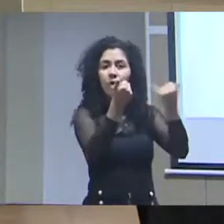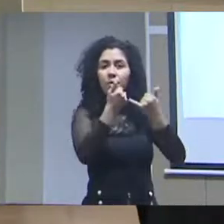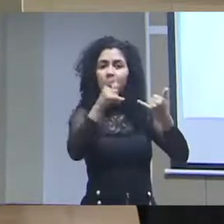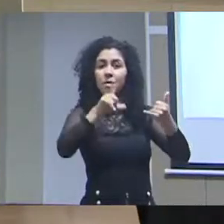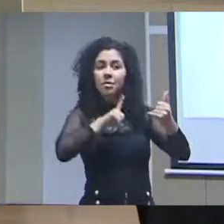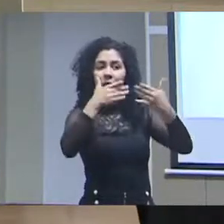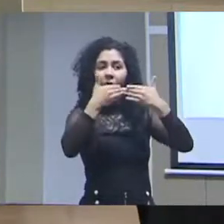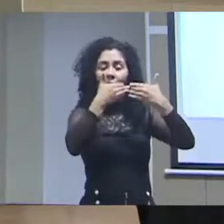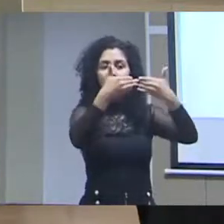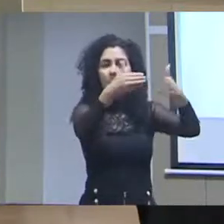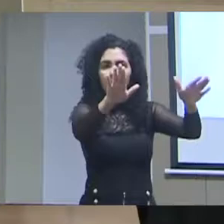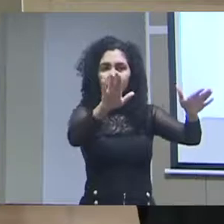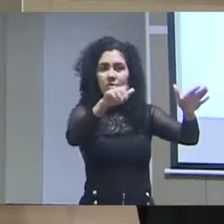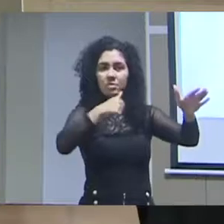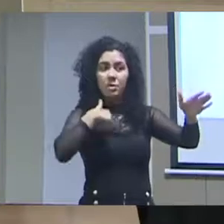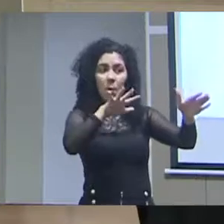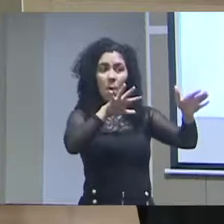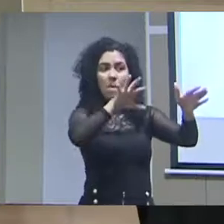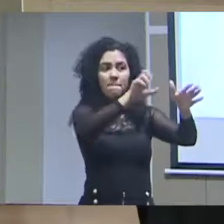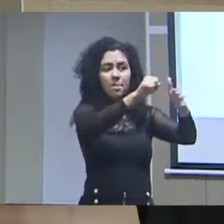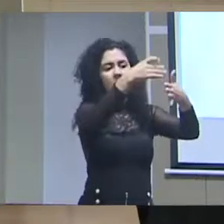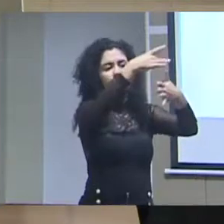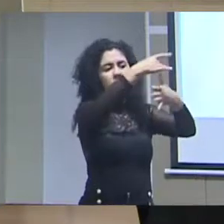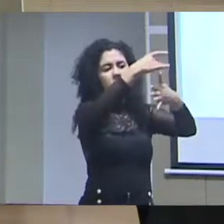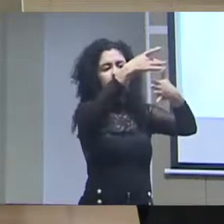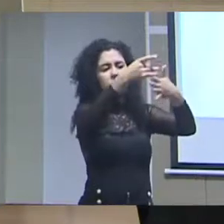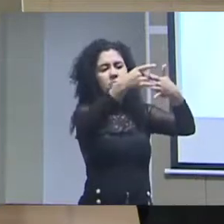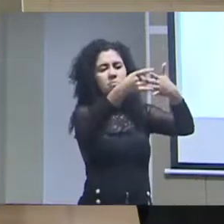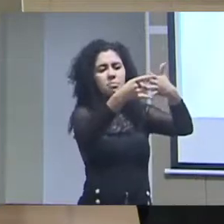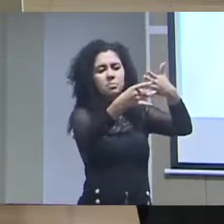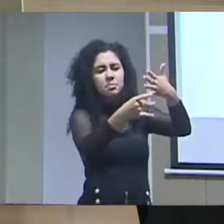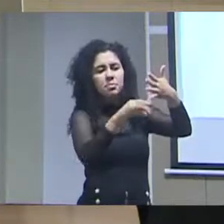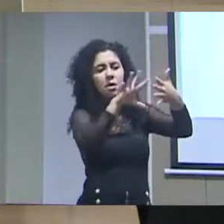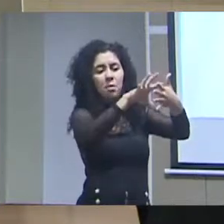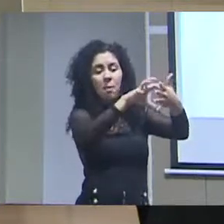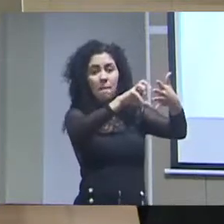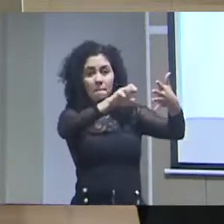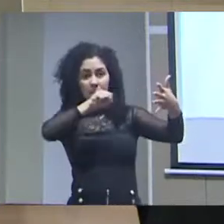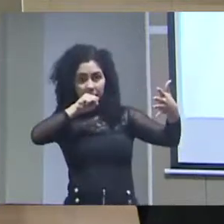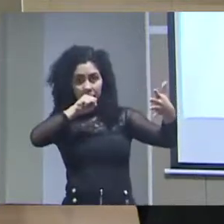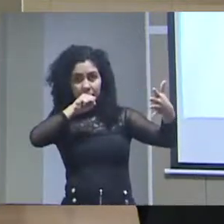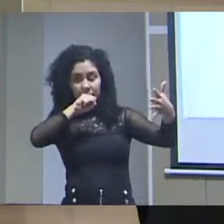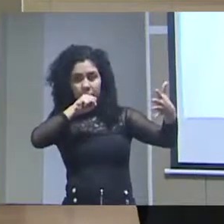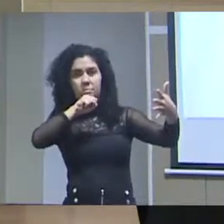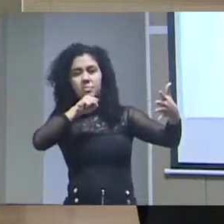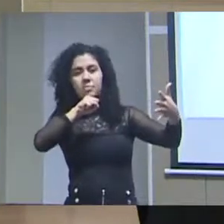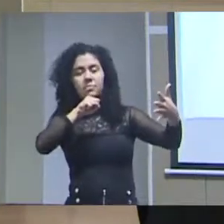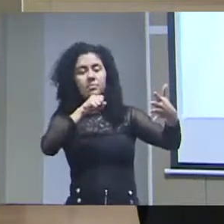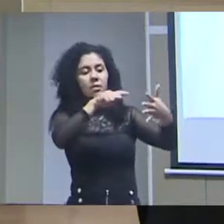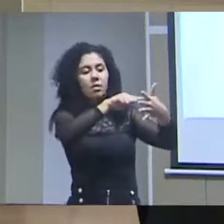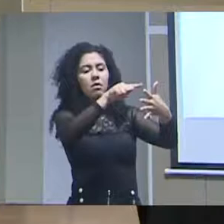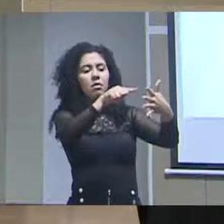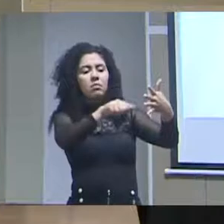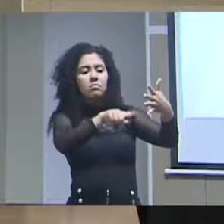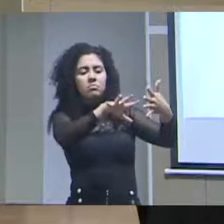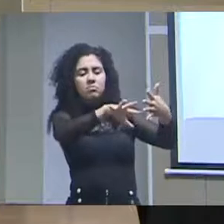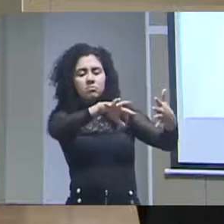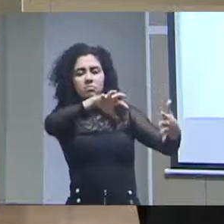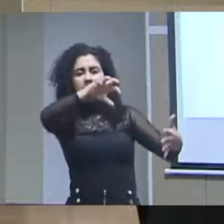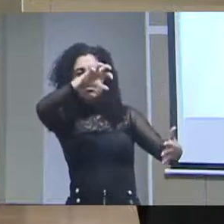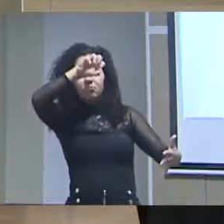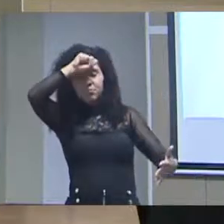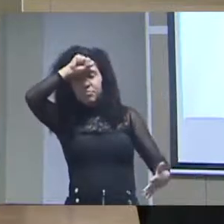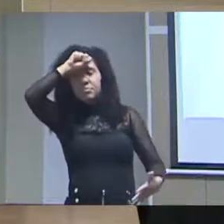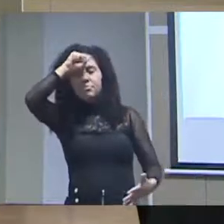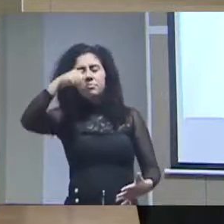aberto, eu pego essas cinco mentes aqui, extraio só e tiro dessas cinco mentes. O que eles têm de